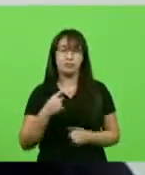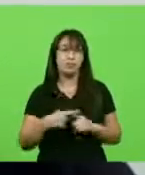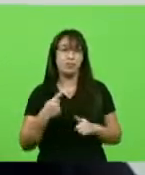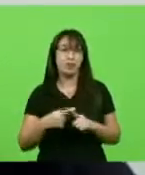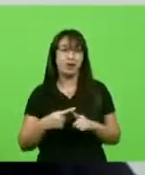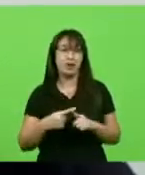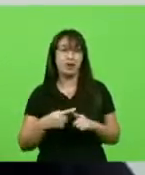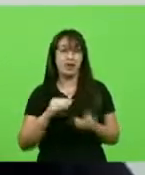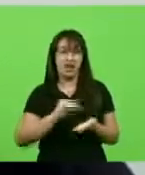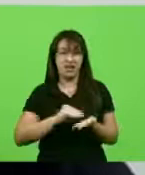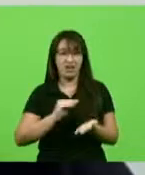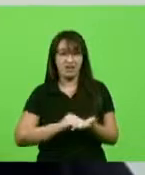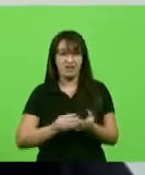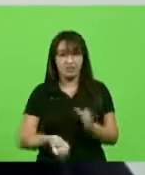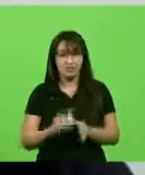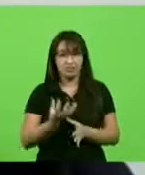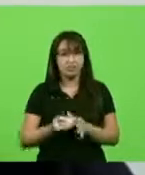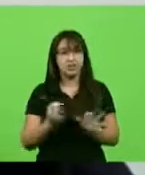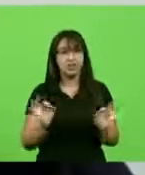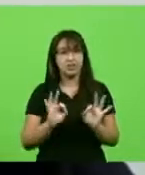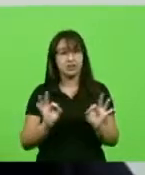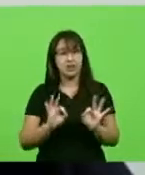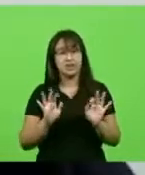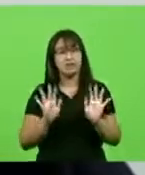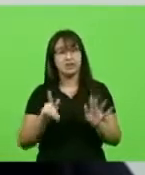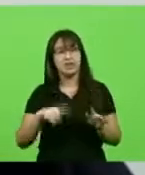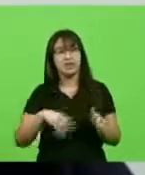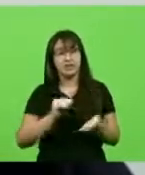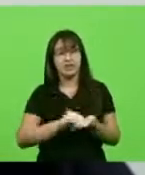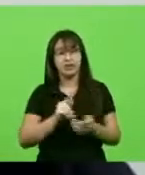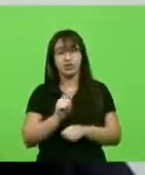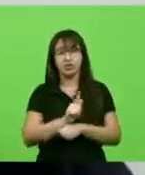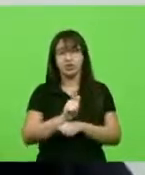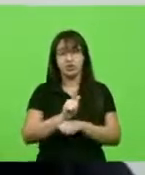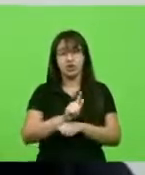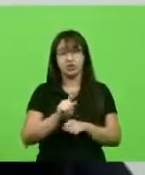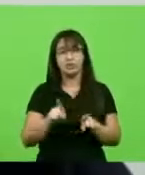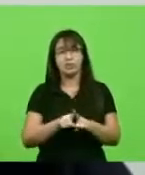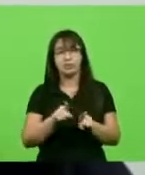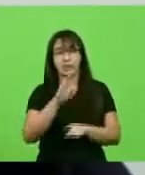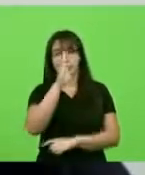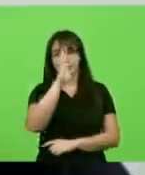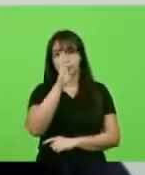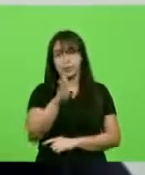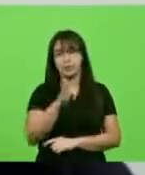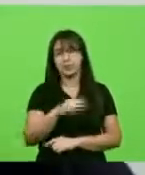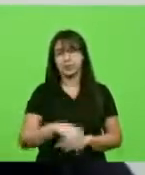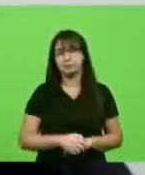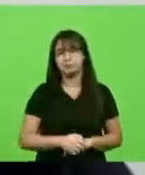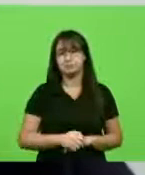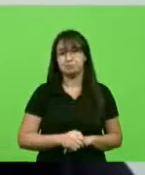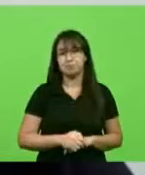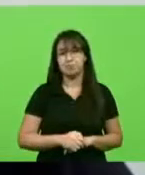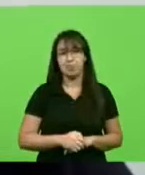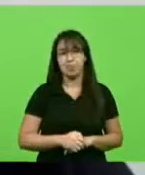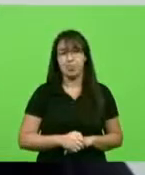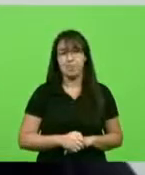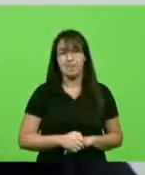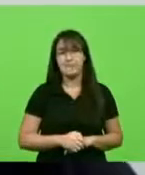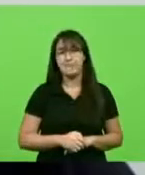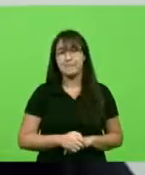falta é prioridade e gestão. E não tem exemplo melhor que isso do que esse que trago agora.